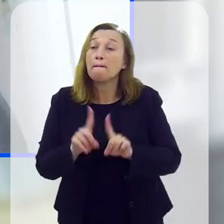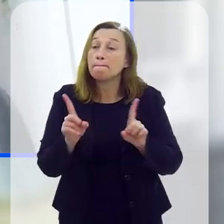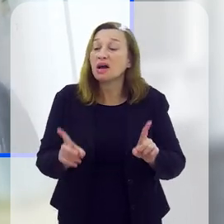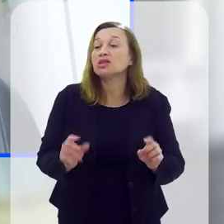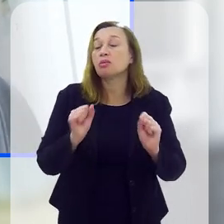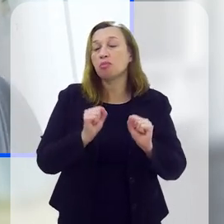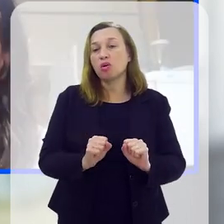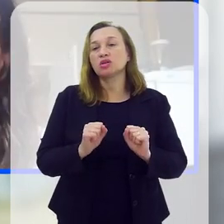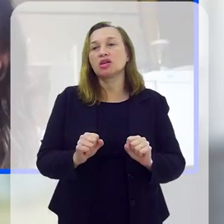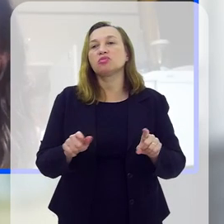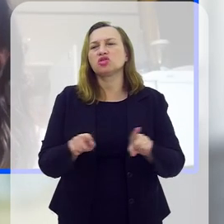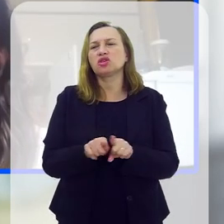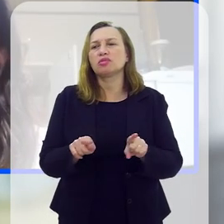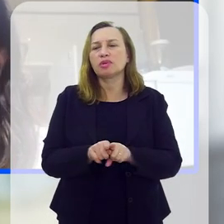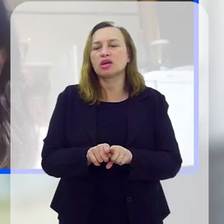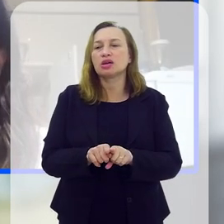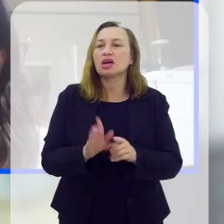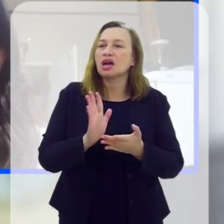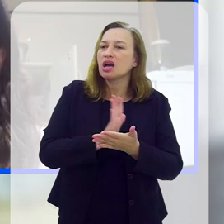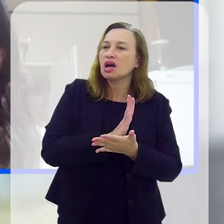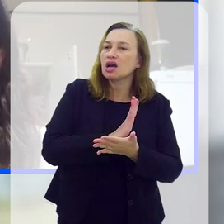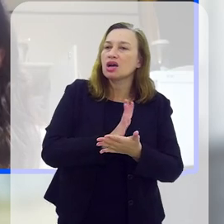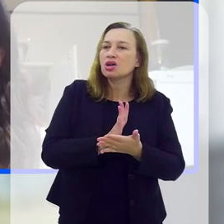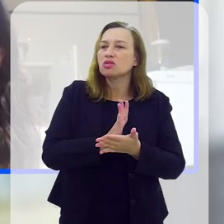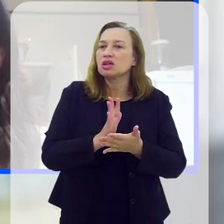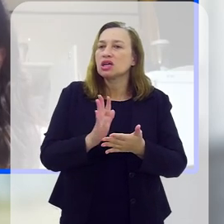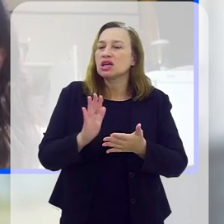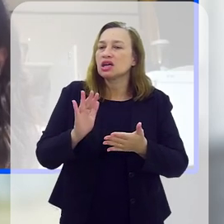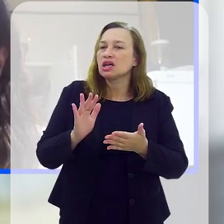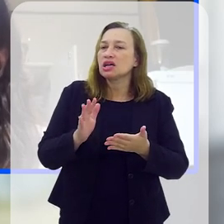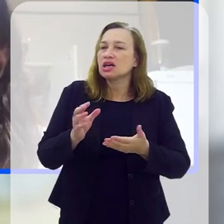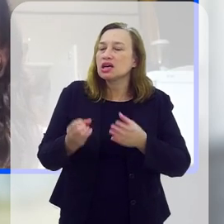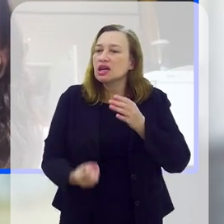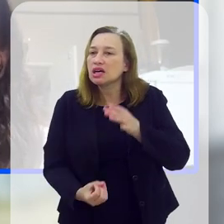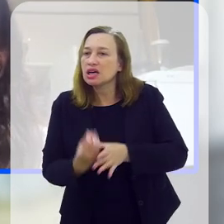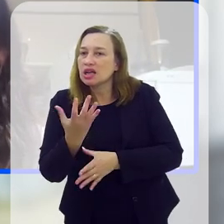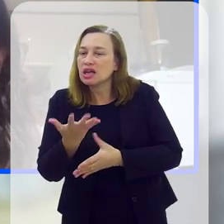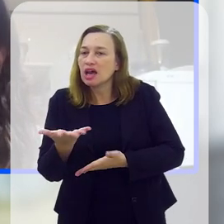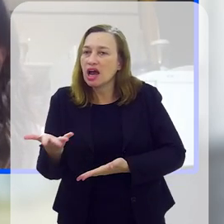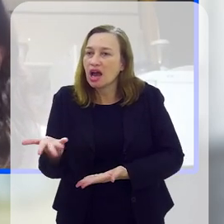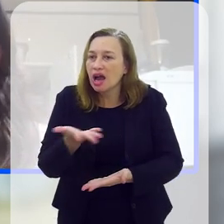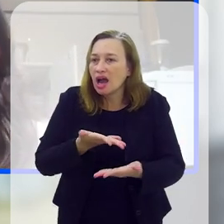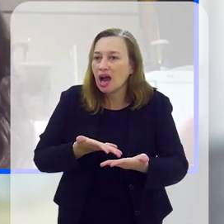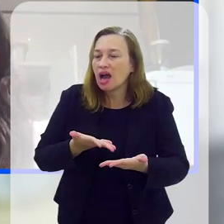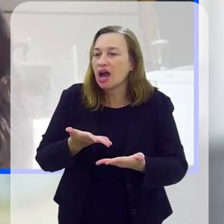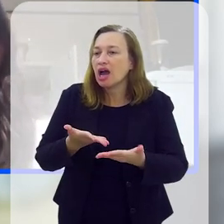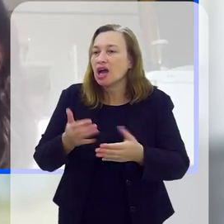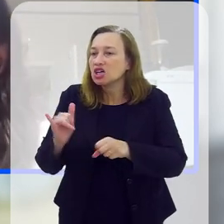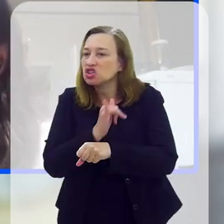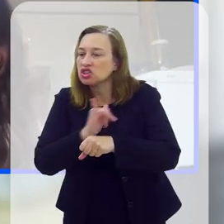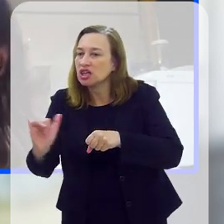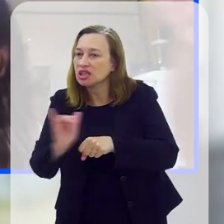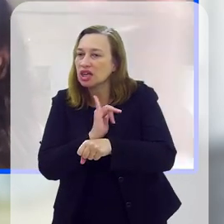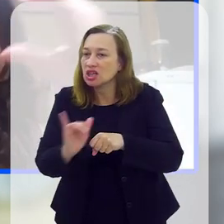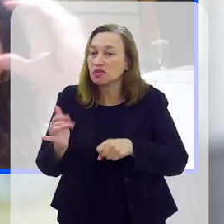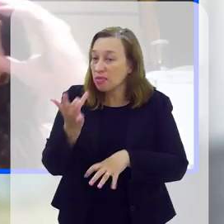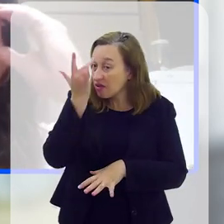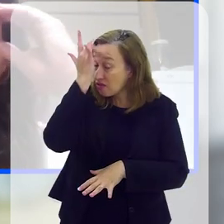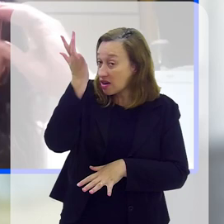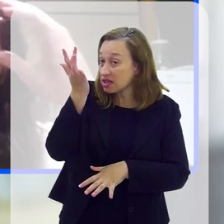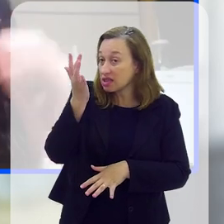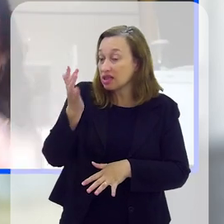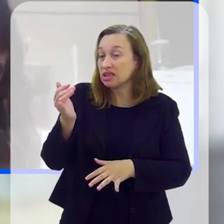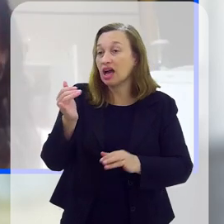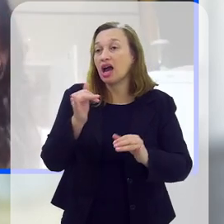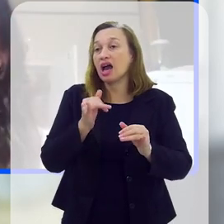crimes. Mas nós podemos, talvez, criar mecanismos que facilitem essa identificação para que a